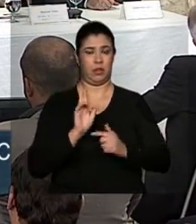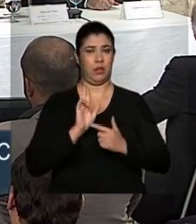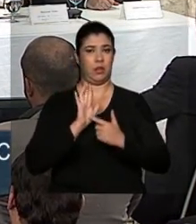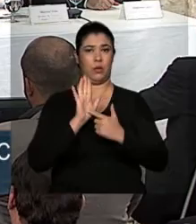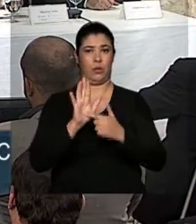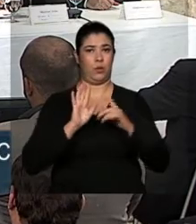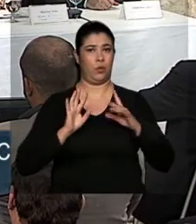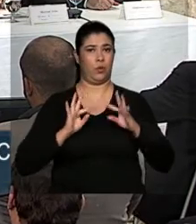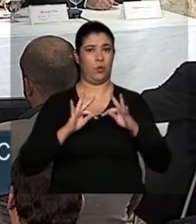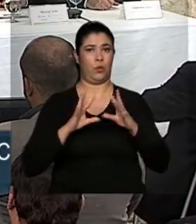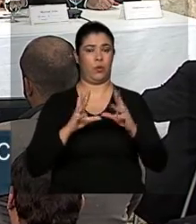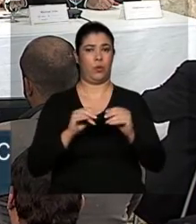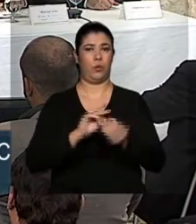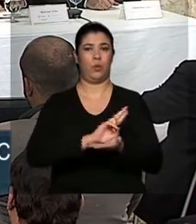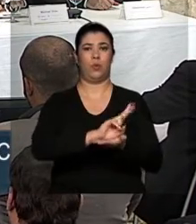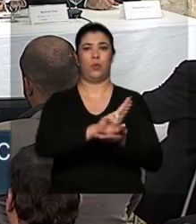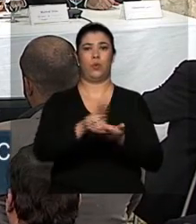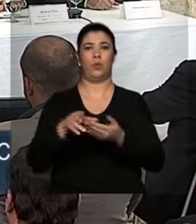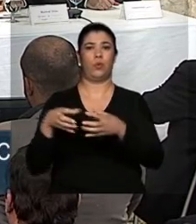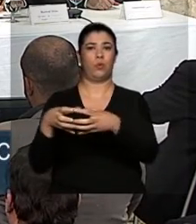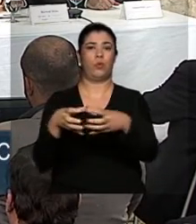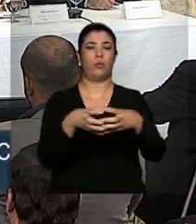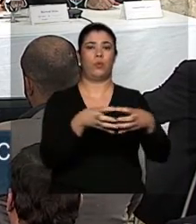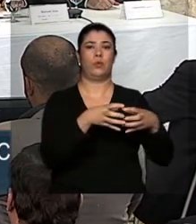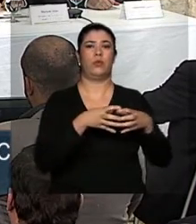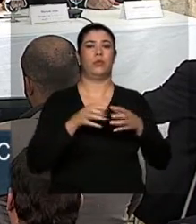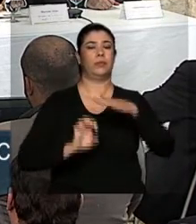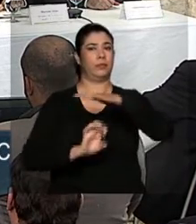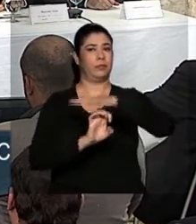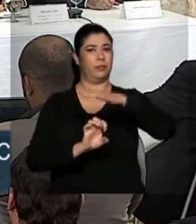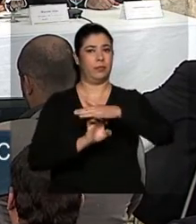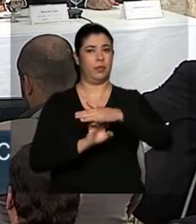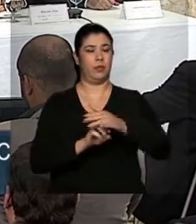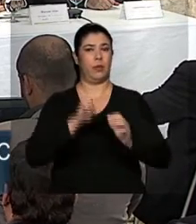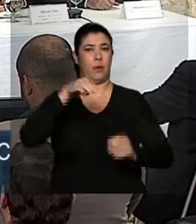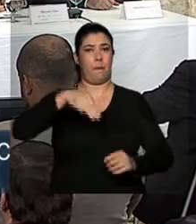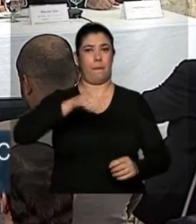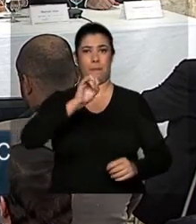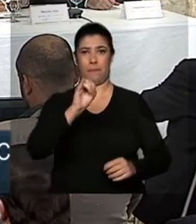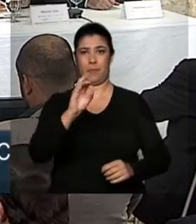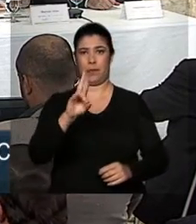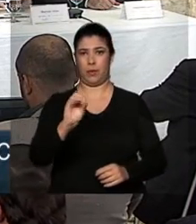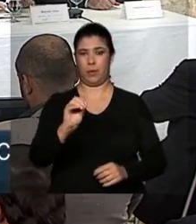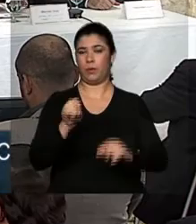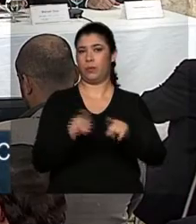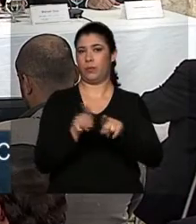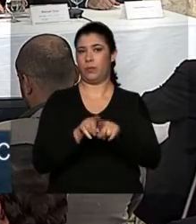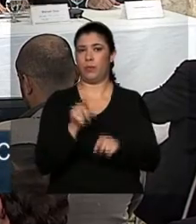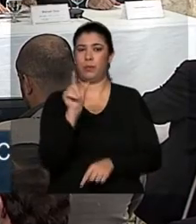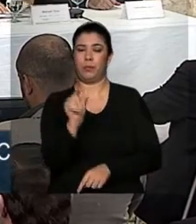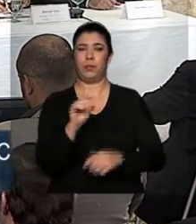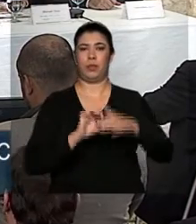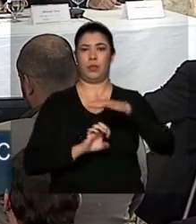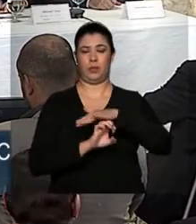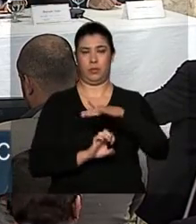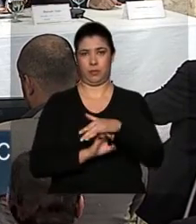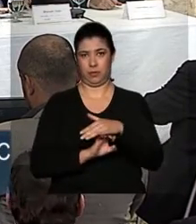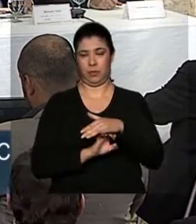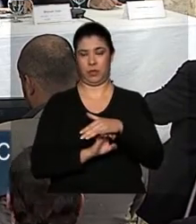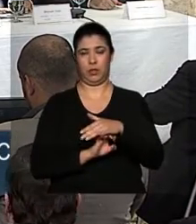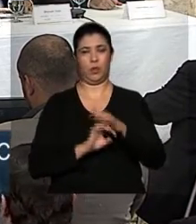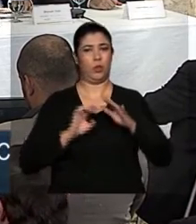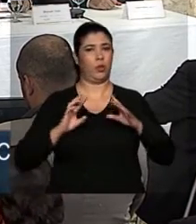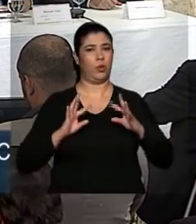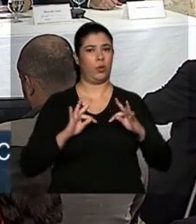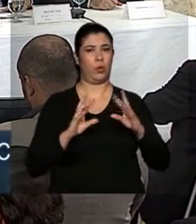segmentos da área empresarial ligada à micro e à pequena empresa. E também de todas